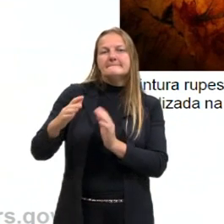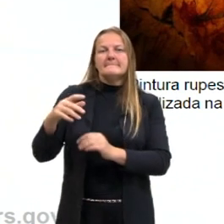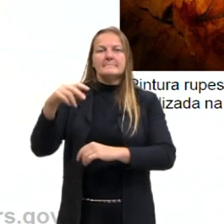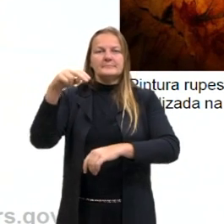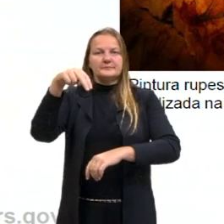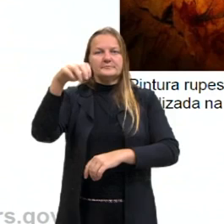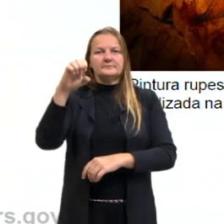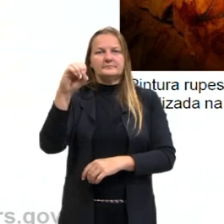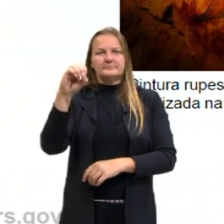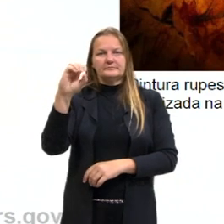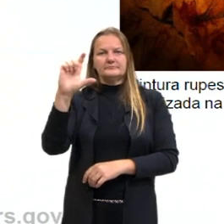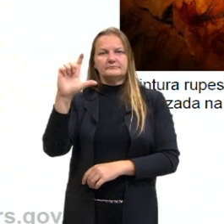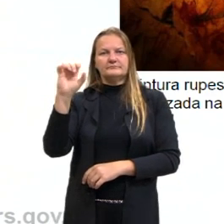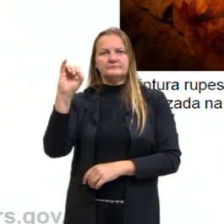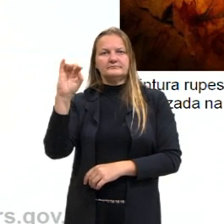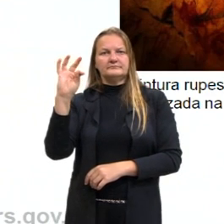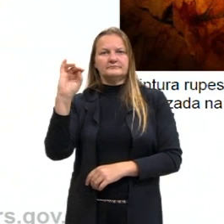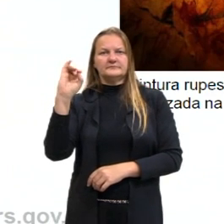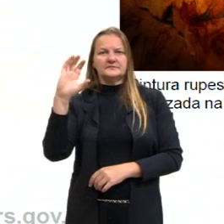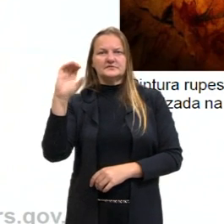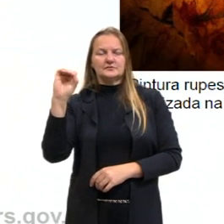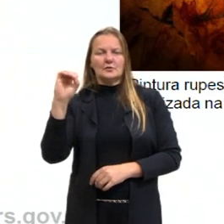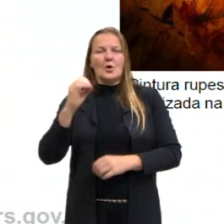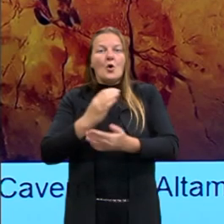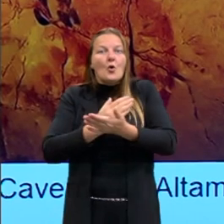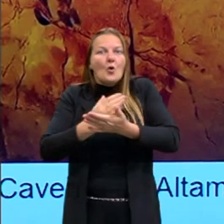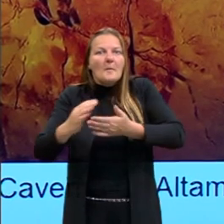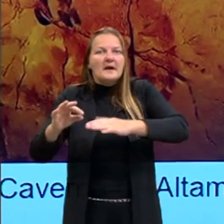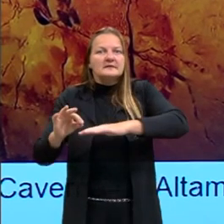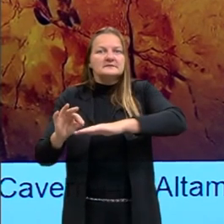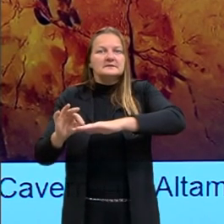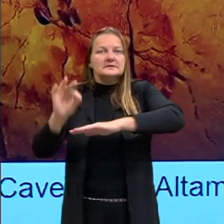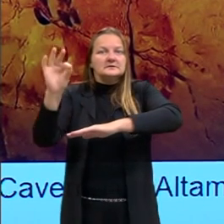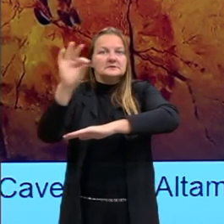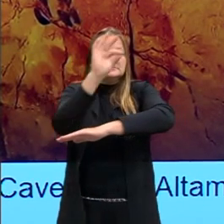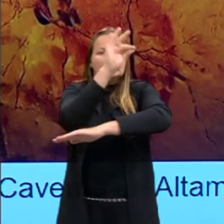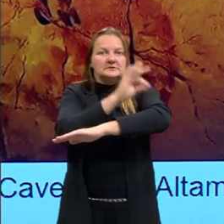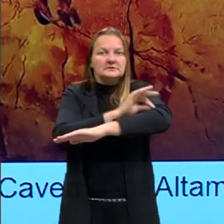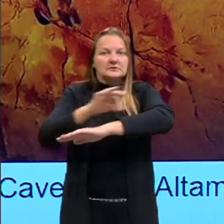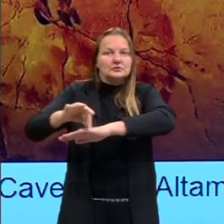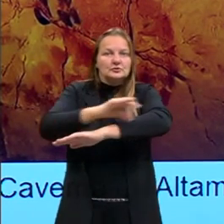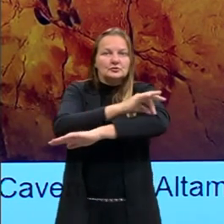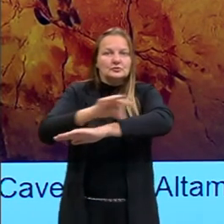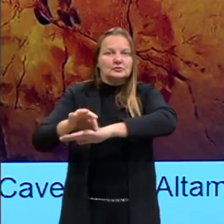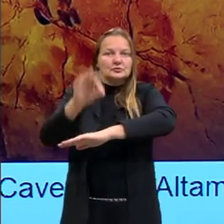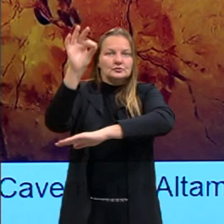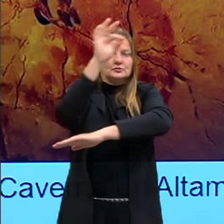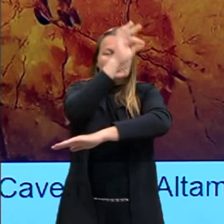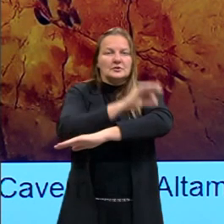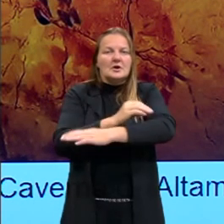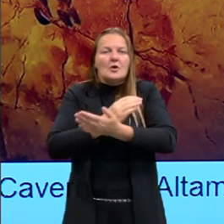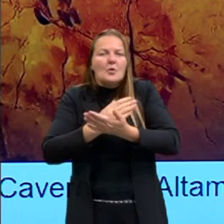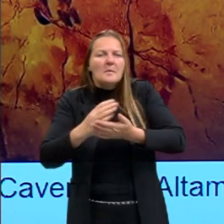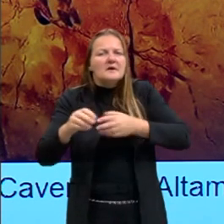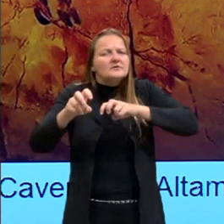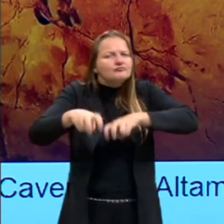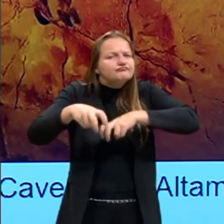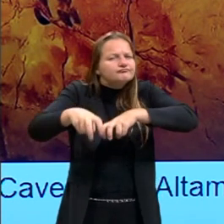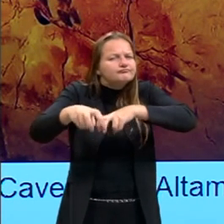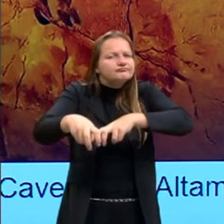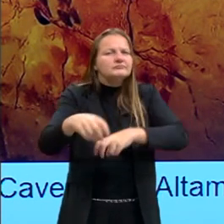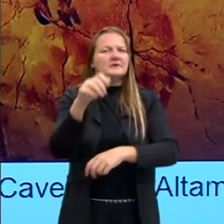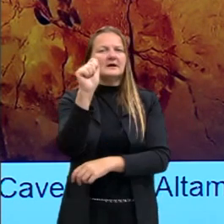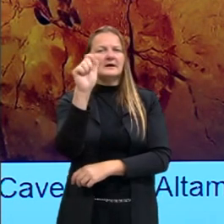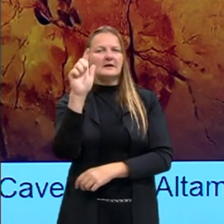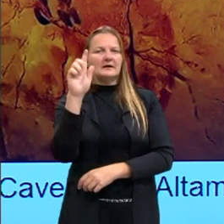caracterizado pelo início da arquitetura, pela descoberta da agricultura. Então é um